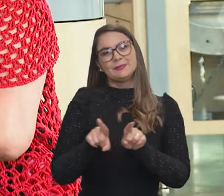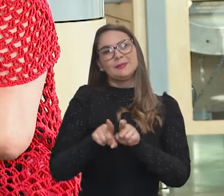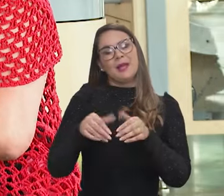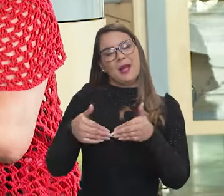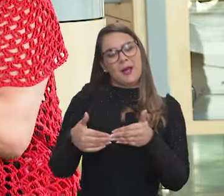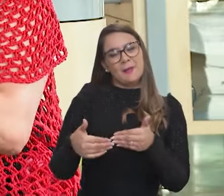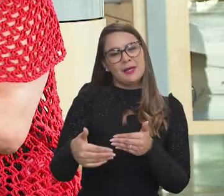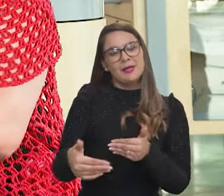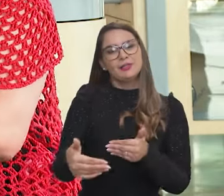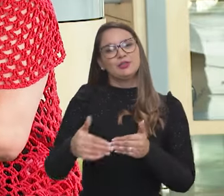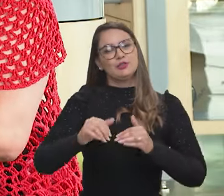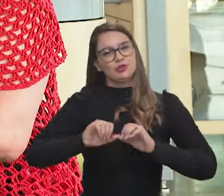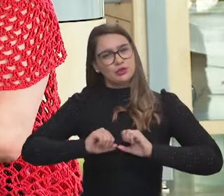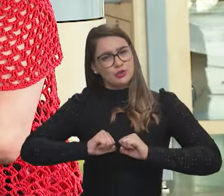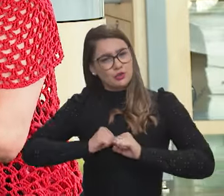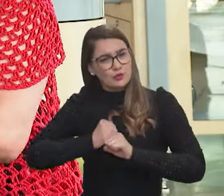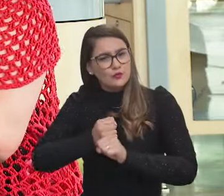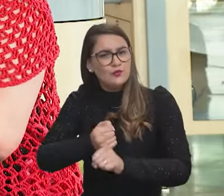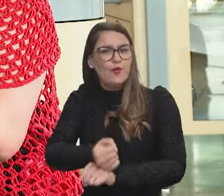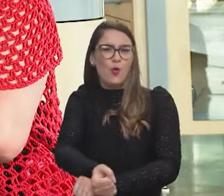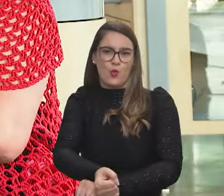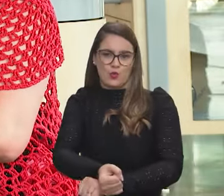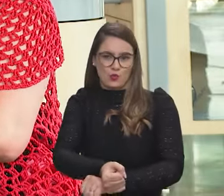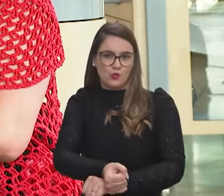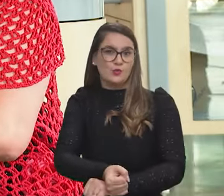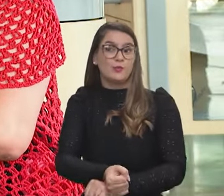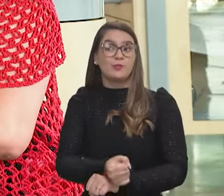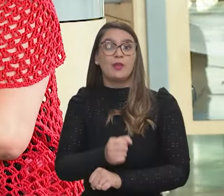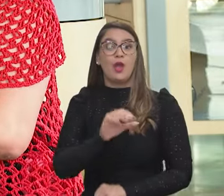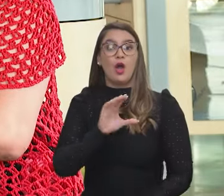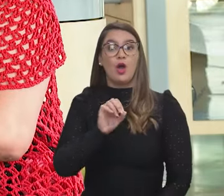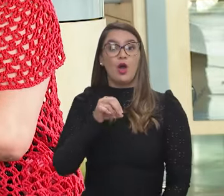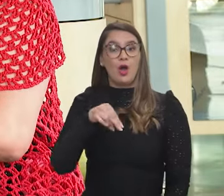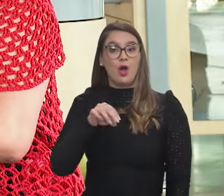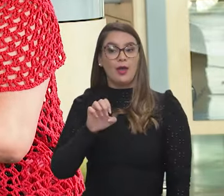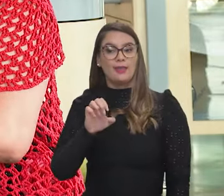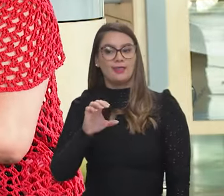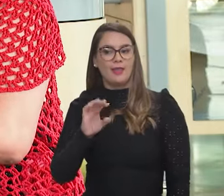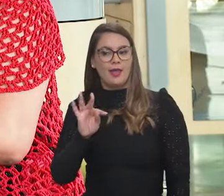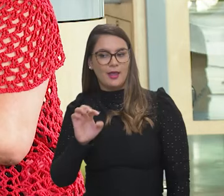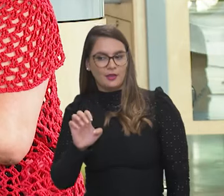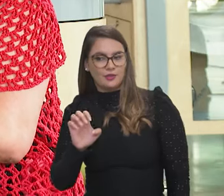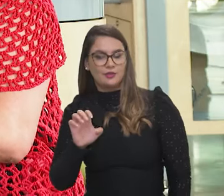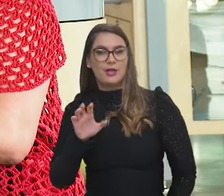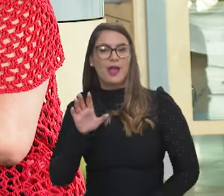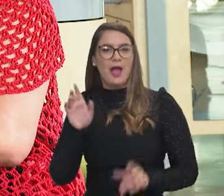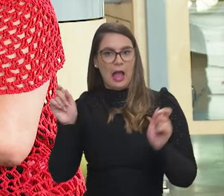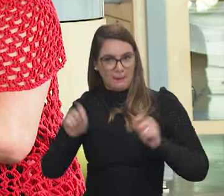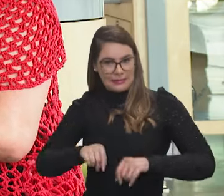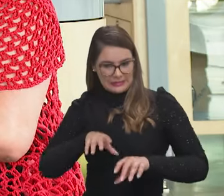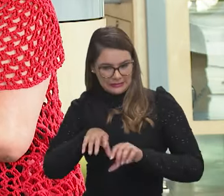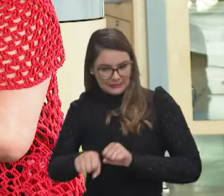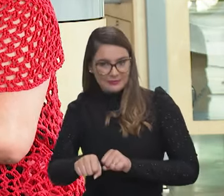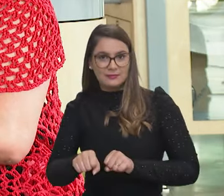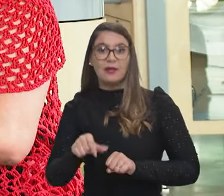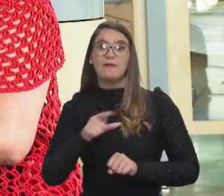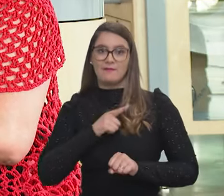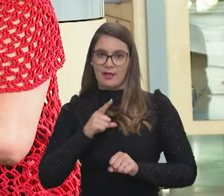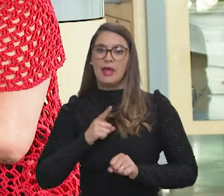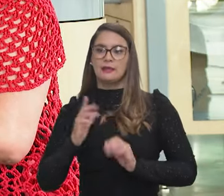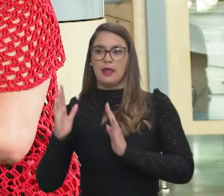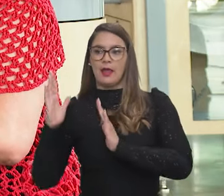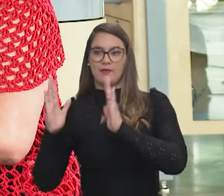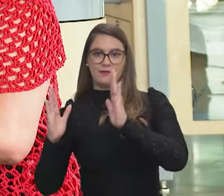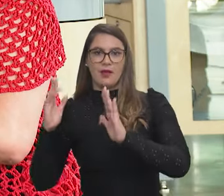a partir desse esforço, né, esse Conecto Capacita também vai ter recorte